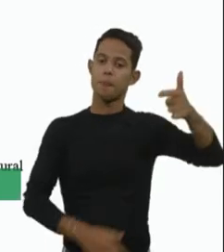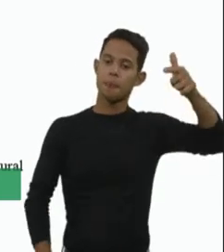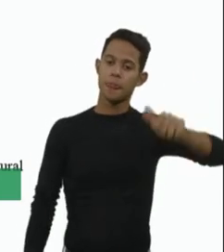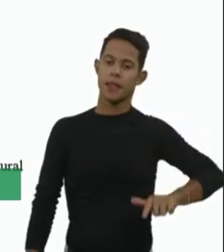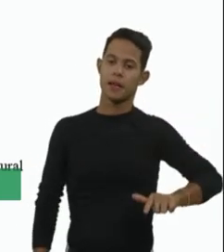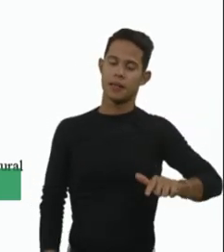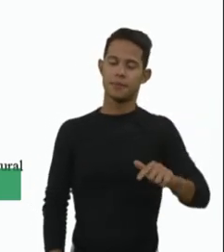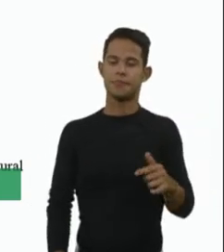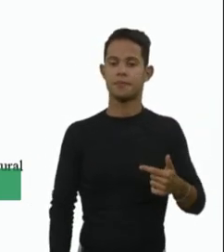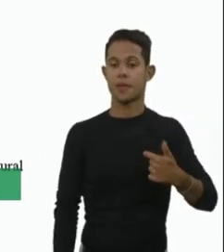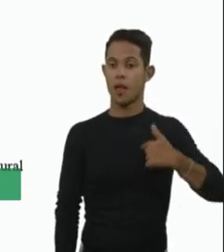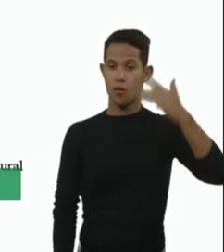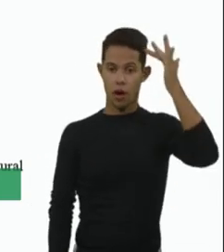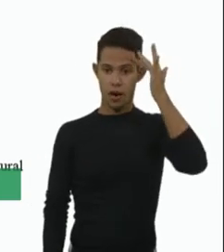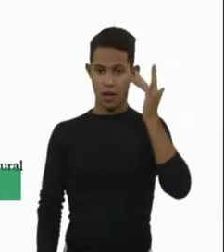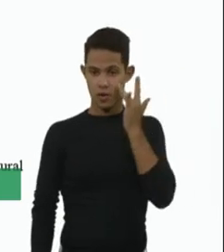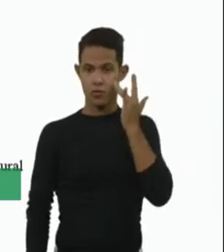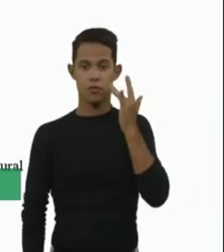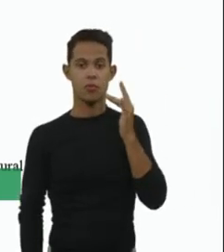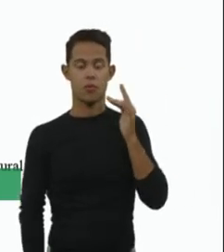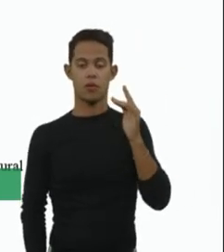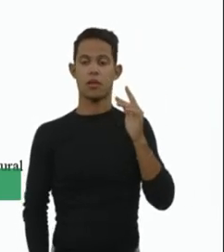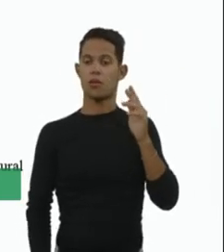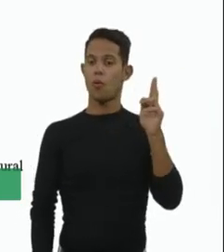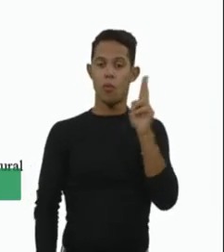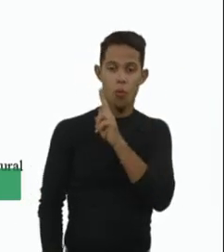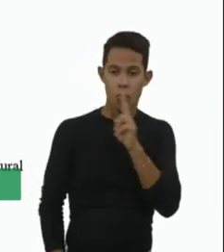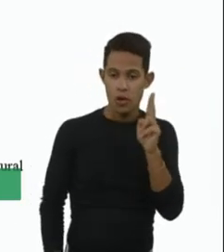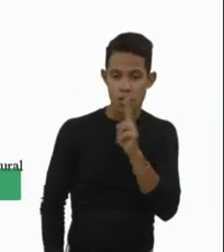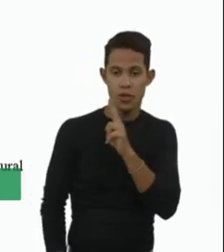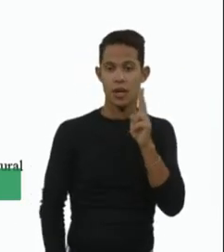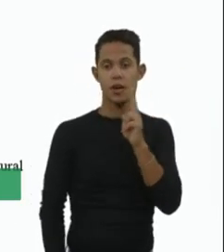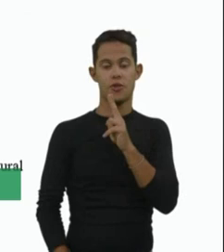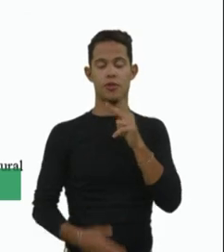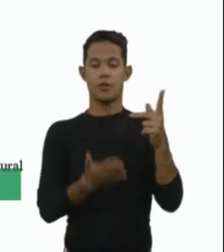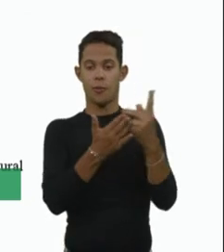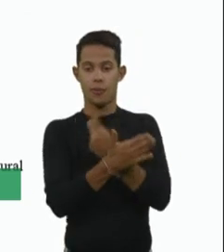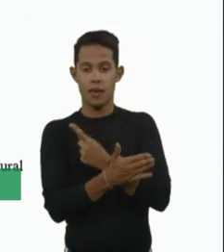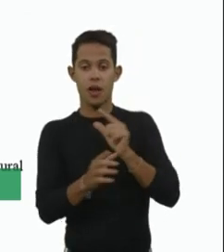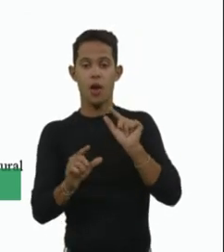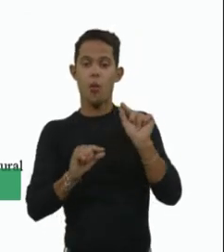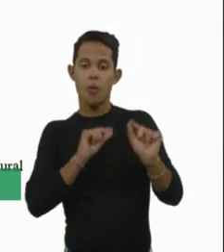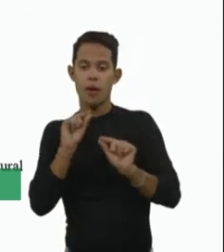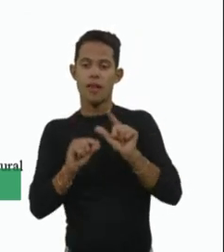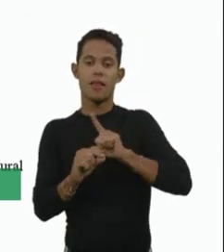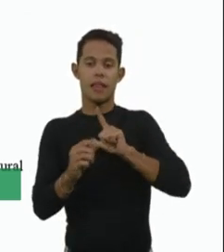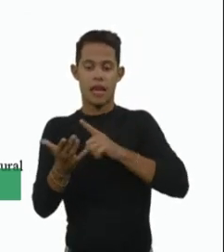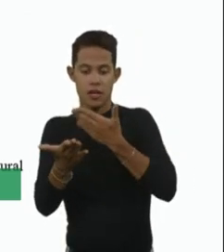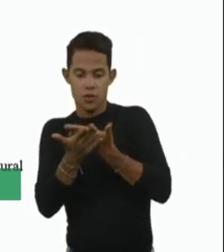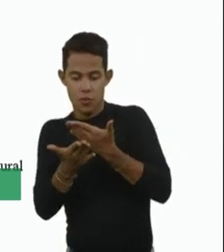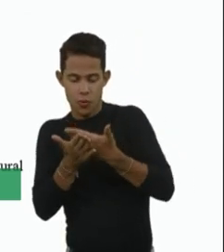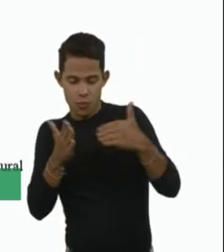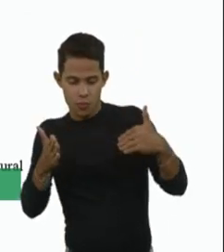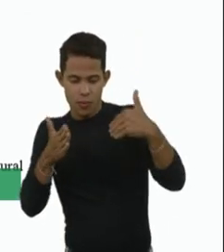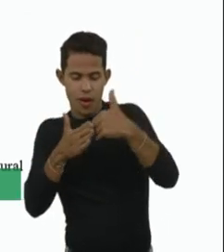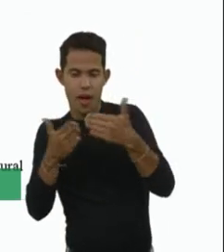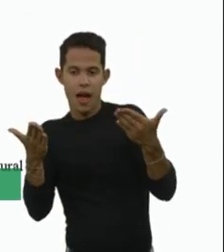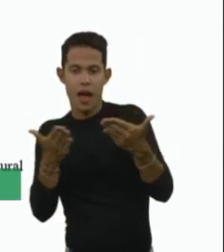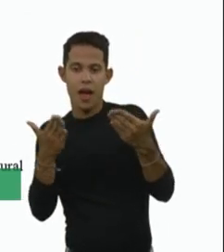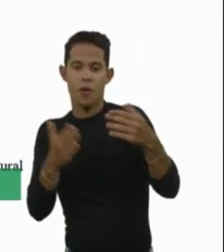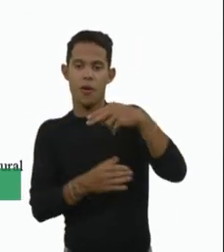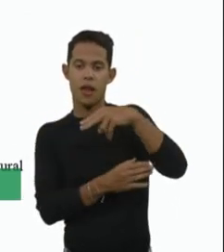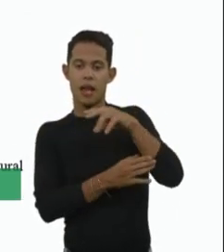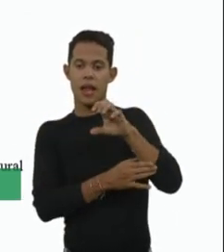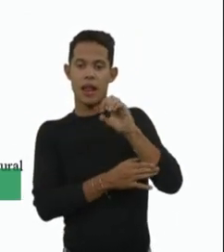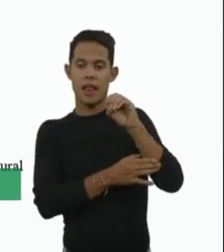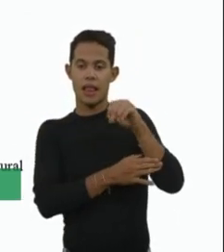assim, extremamente alarmante foi um pouco de um bound de água fria e nós, foi, a gente tem estudos recentes de triagem neonatal, mostrando